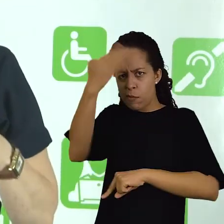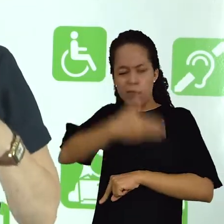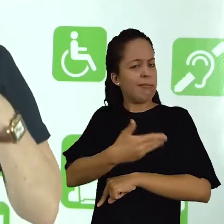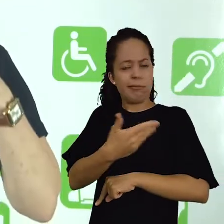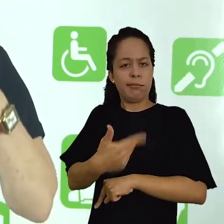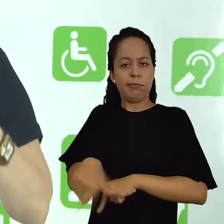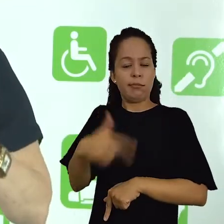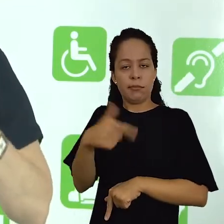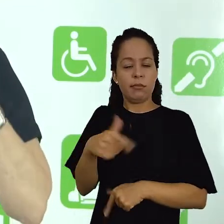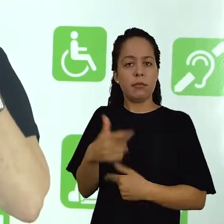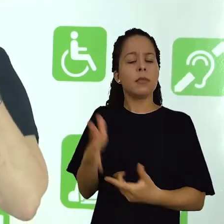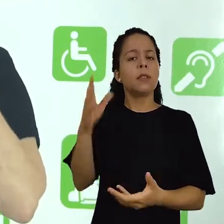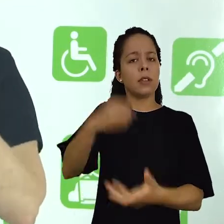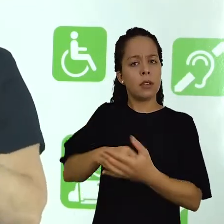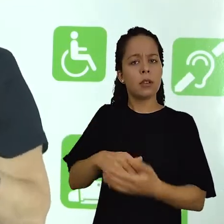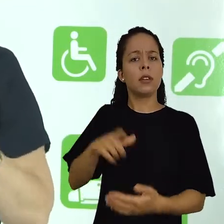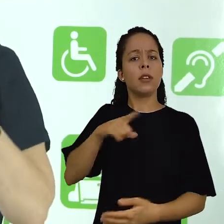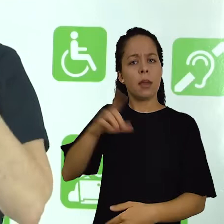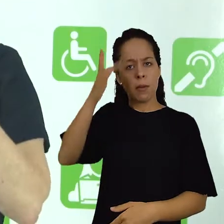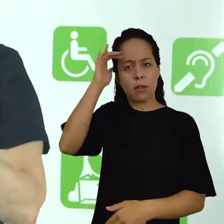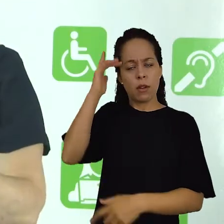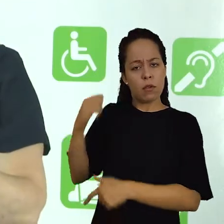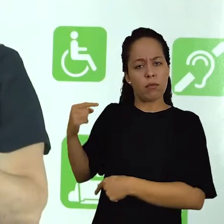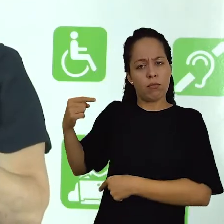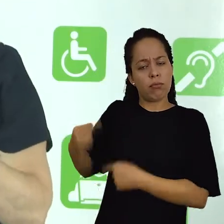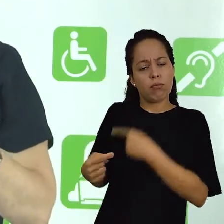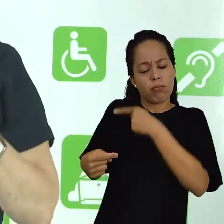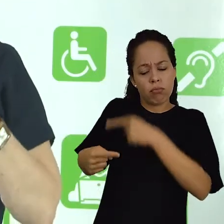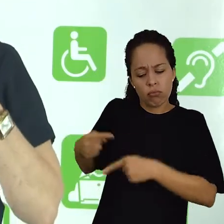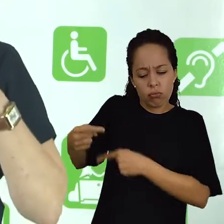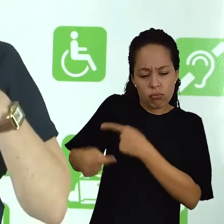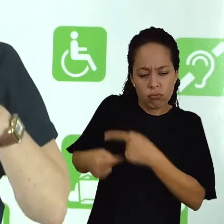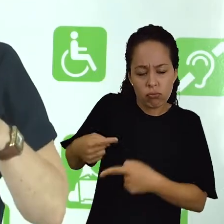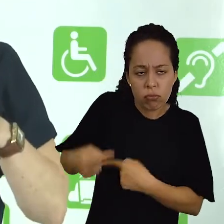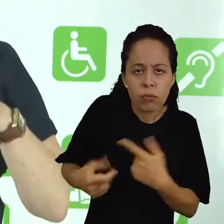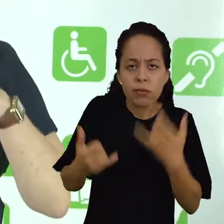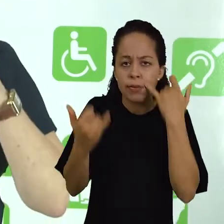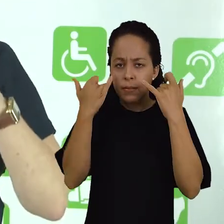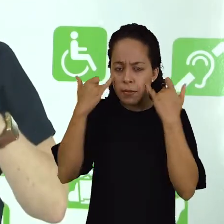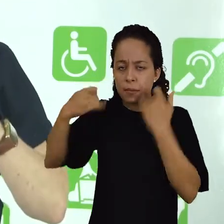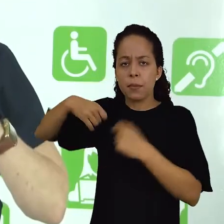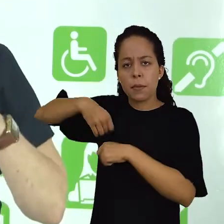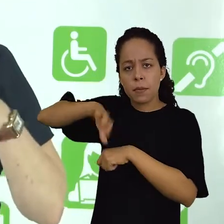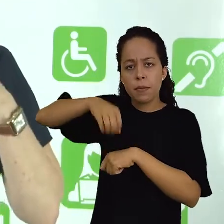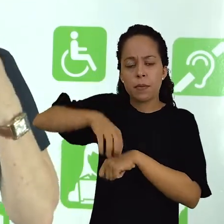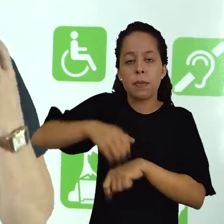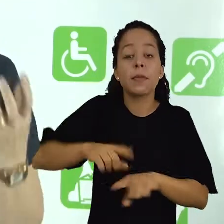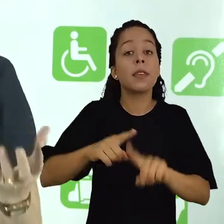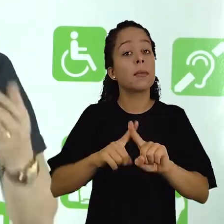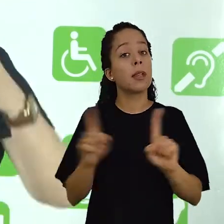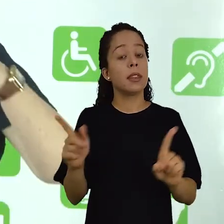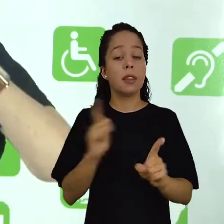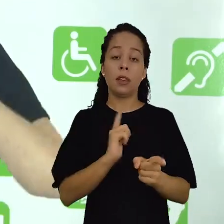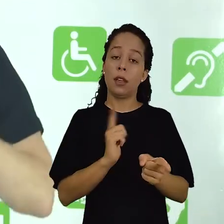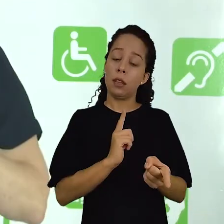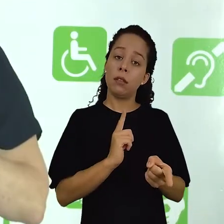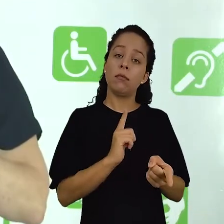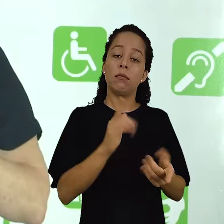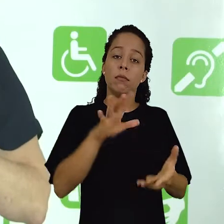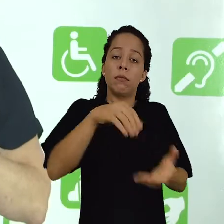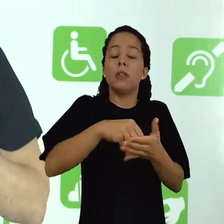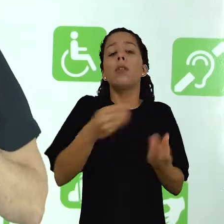transmitidas também de geração em geração, mas são baseadas em relatos de escritos